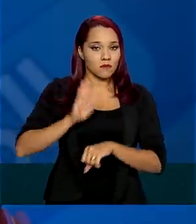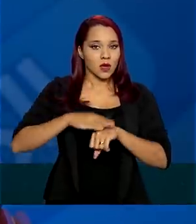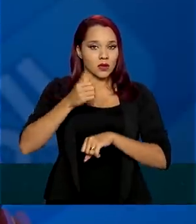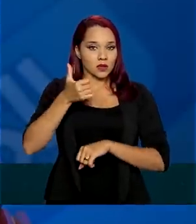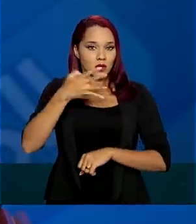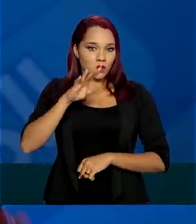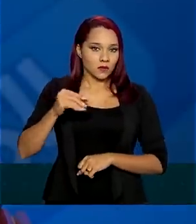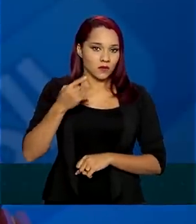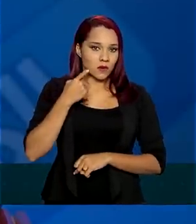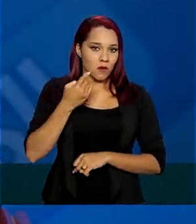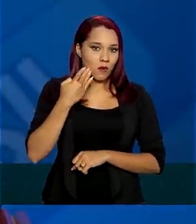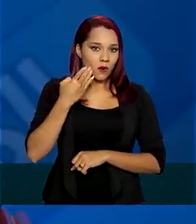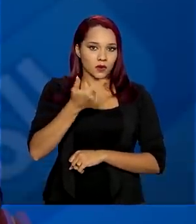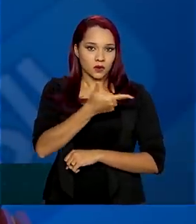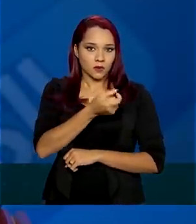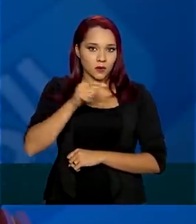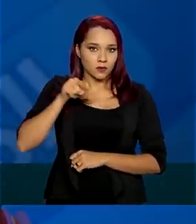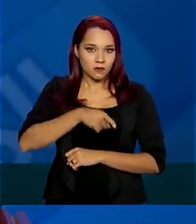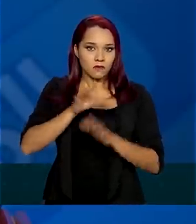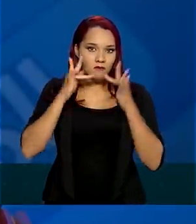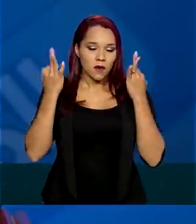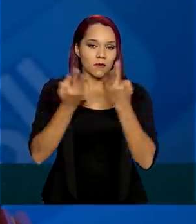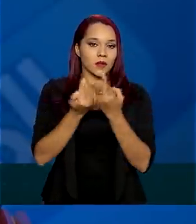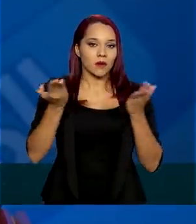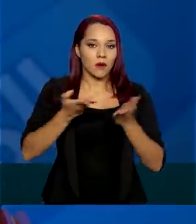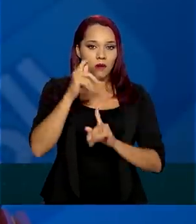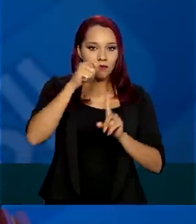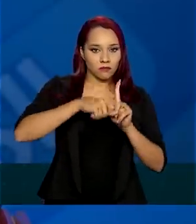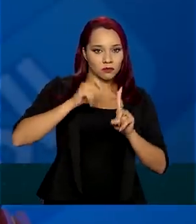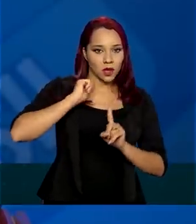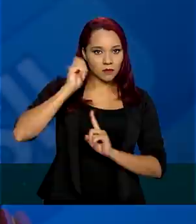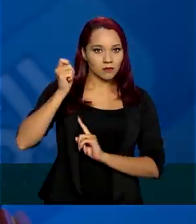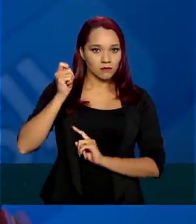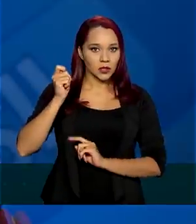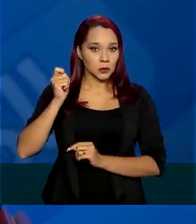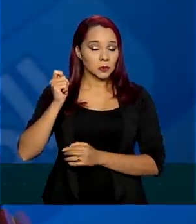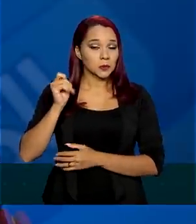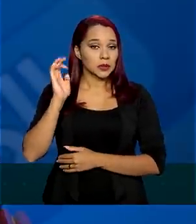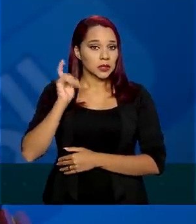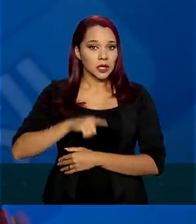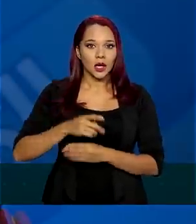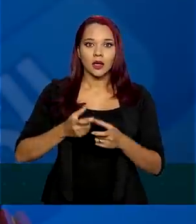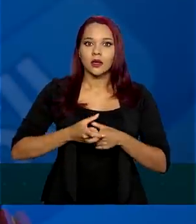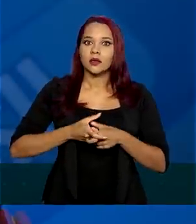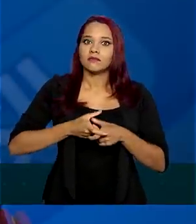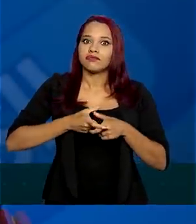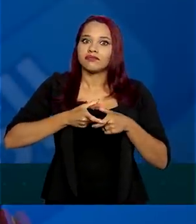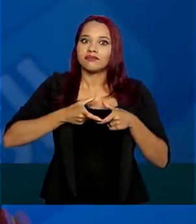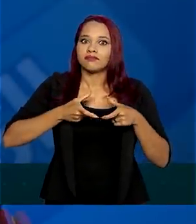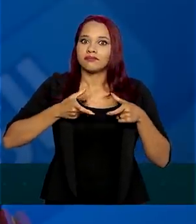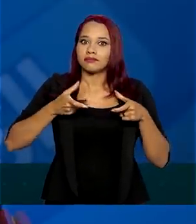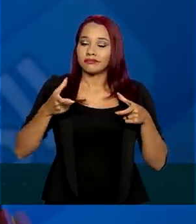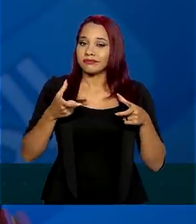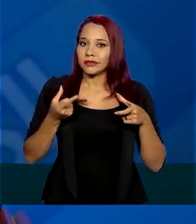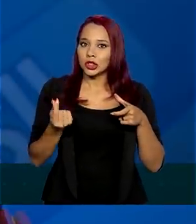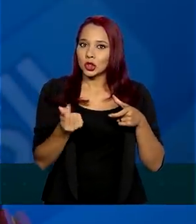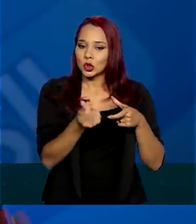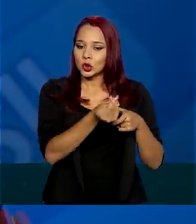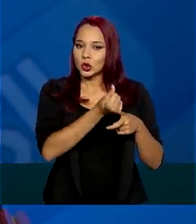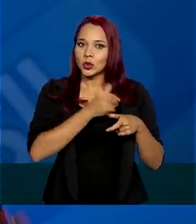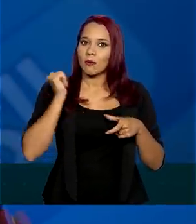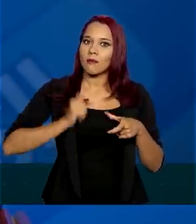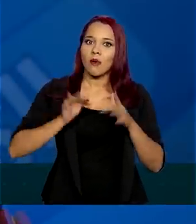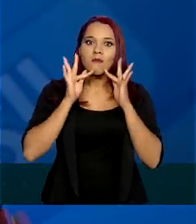milhões e 200 mil famílias, agora no mês de abril, é o maior volume de recursos do Bolsa